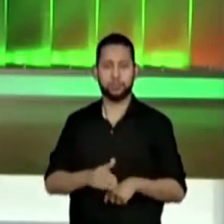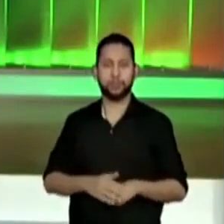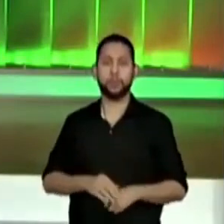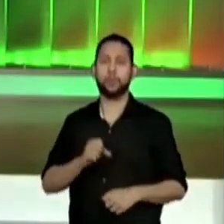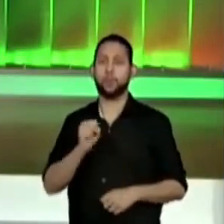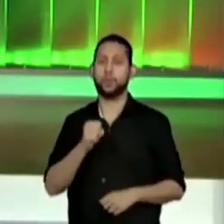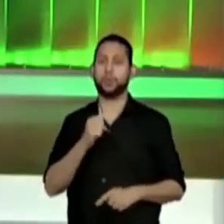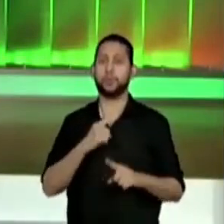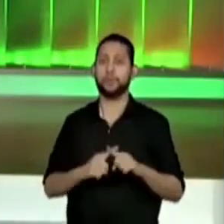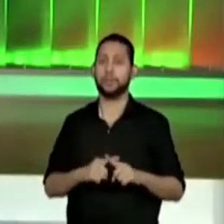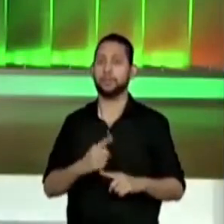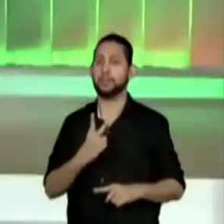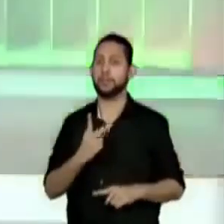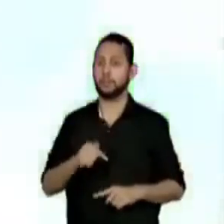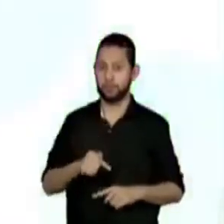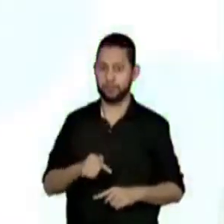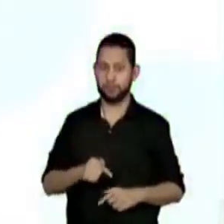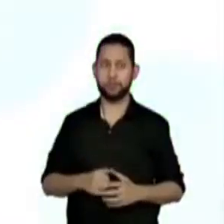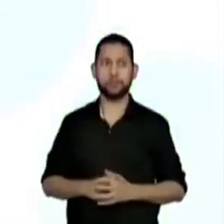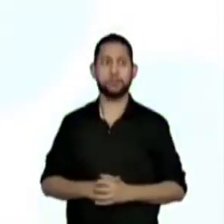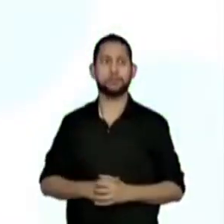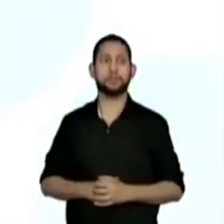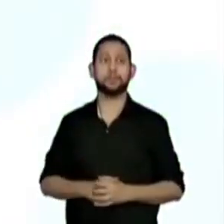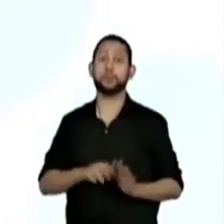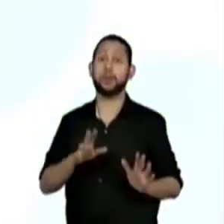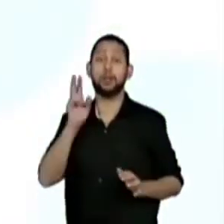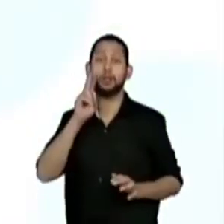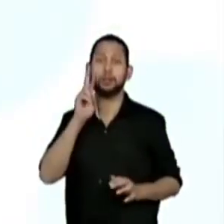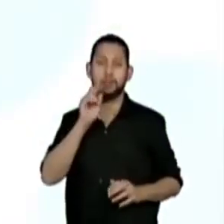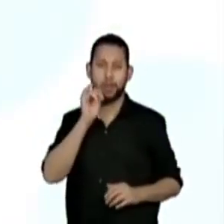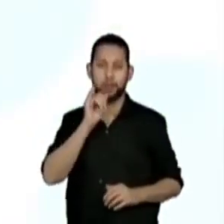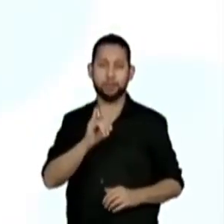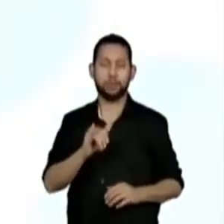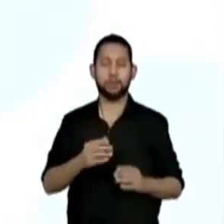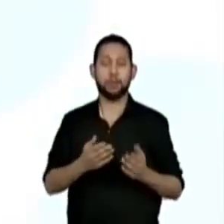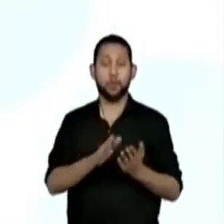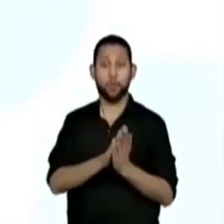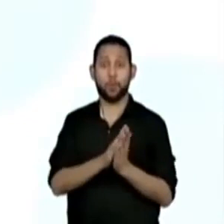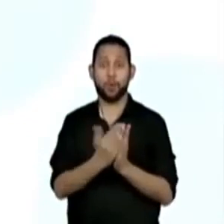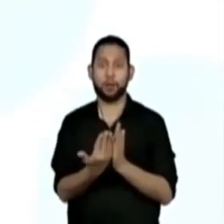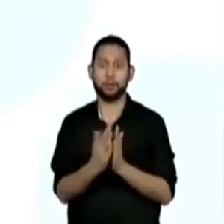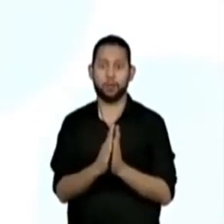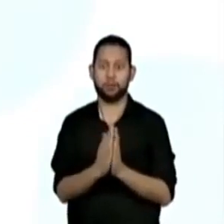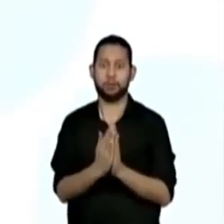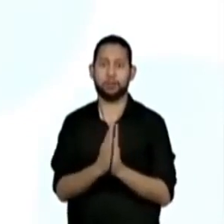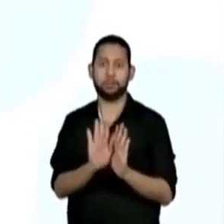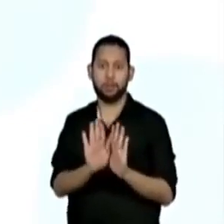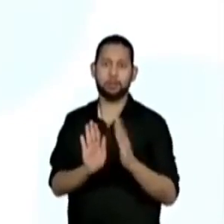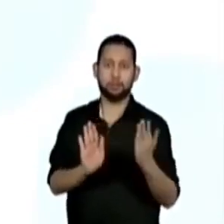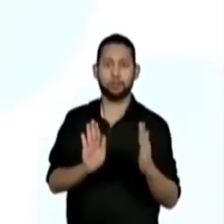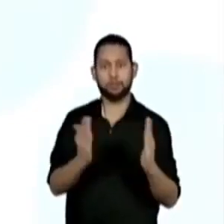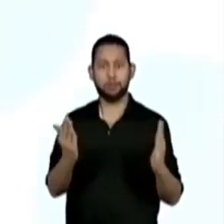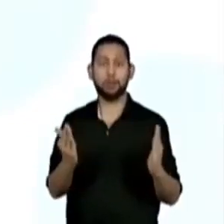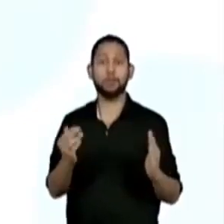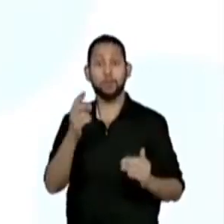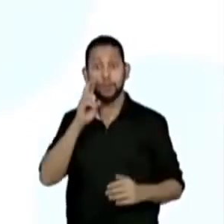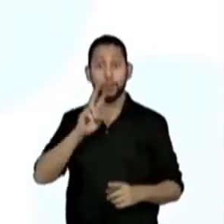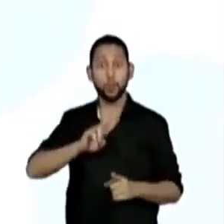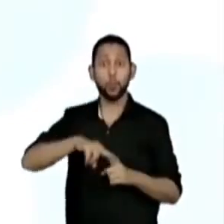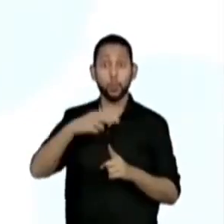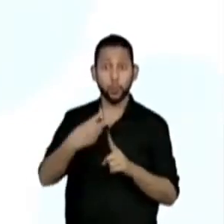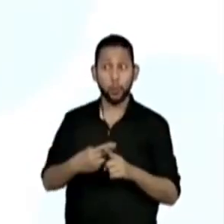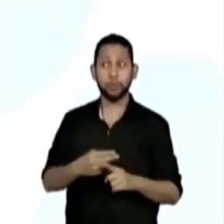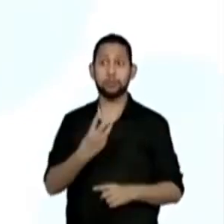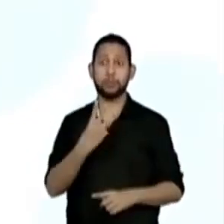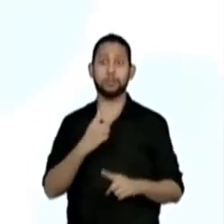oito vezes vinte e sete. Lembrando do movimento do cartão que eu mostrei para vocês. A gente encontra o dobro por